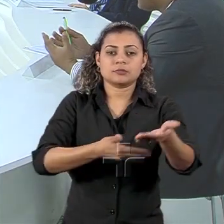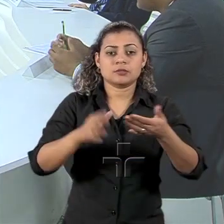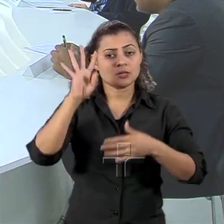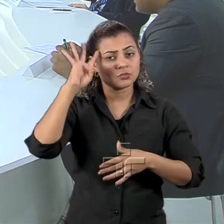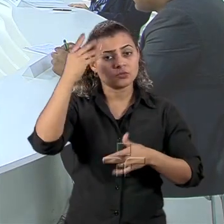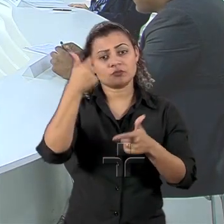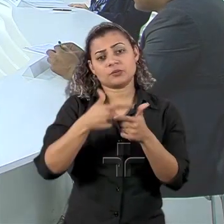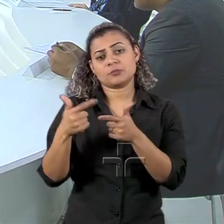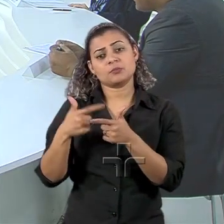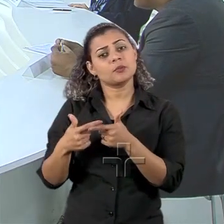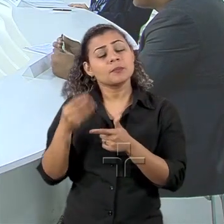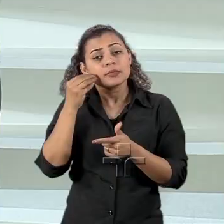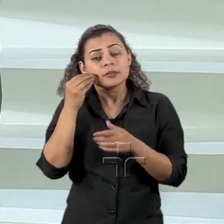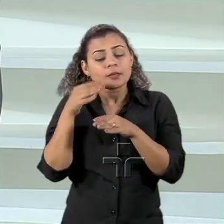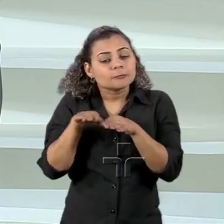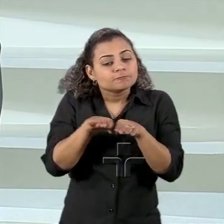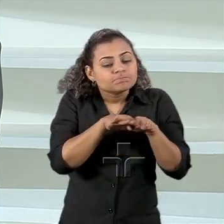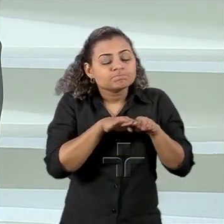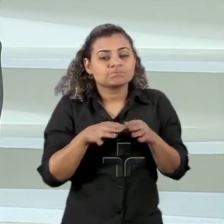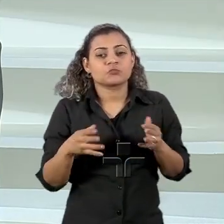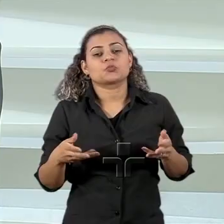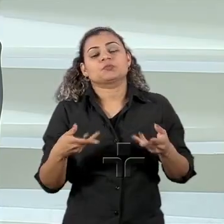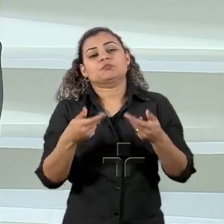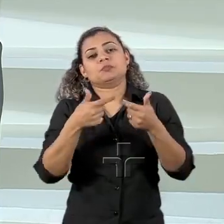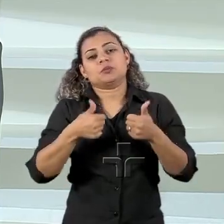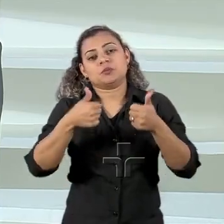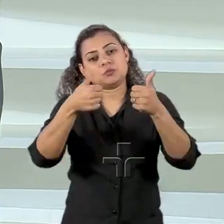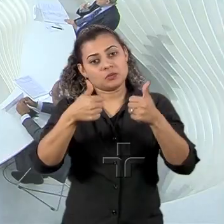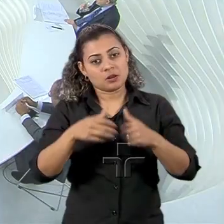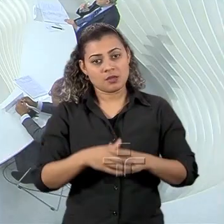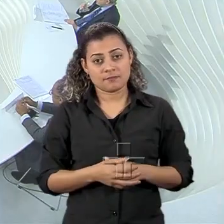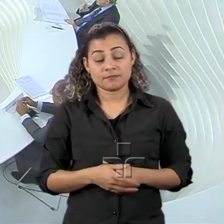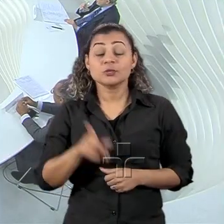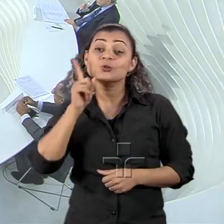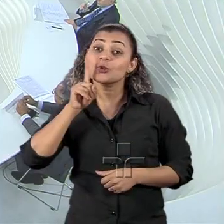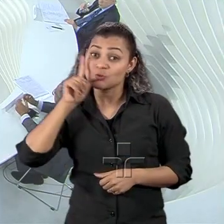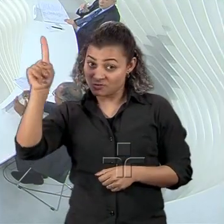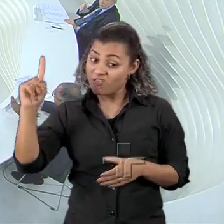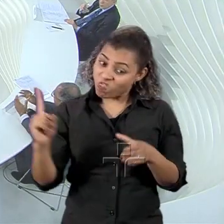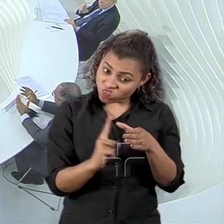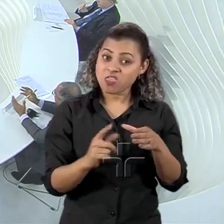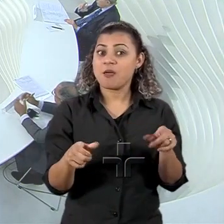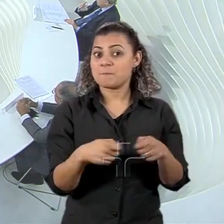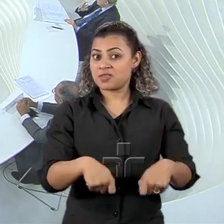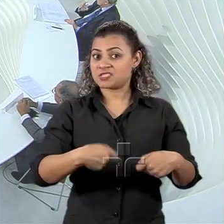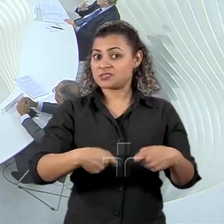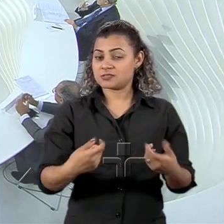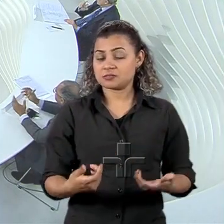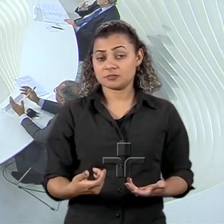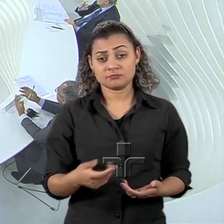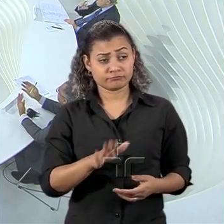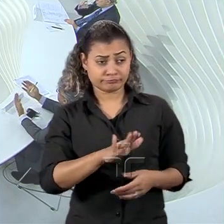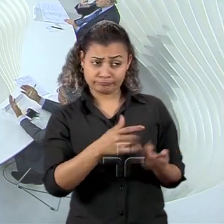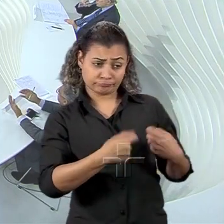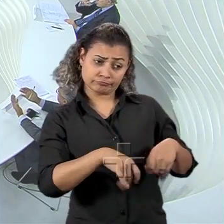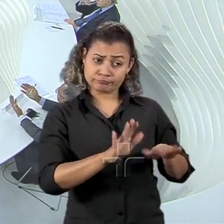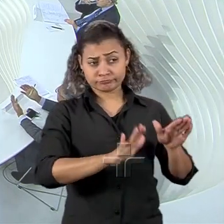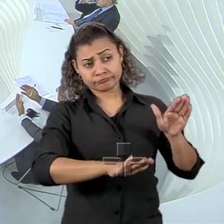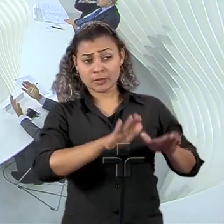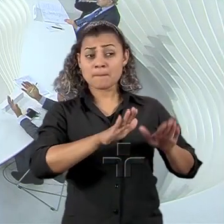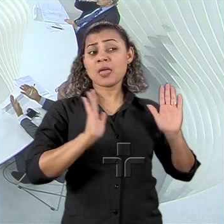e tentar equalizar teria que ter Estados Unidos na negociação também mas tem